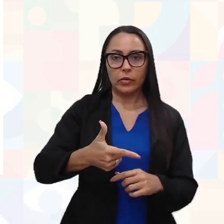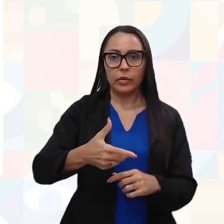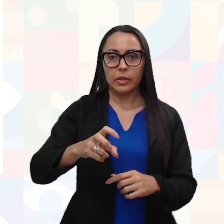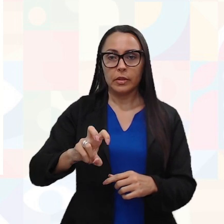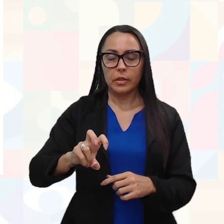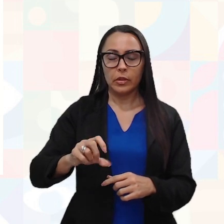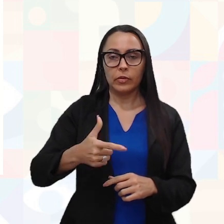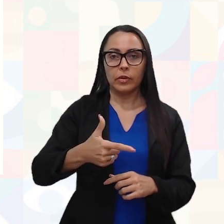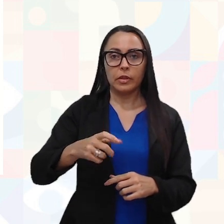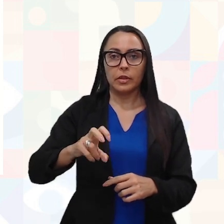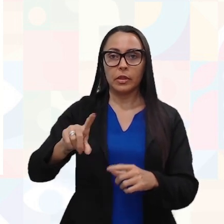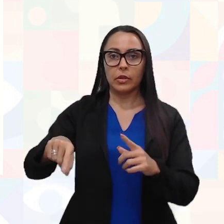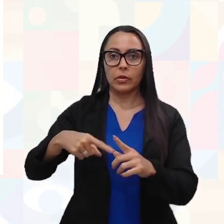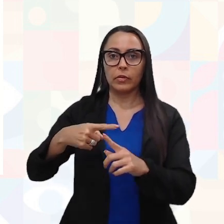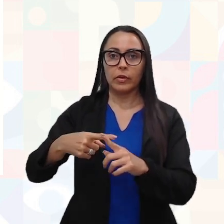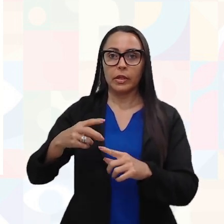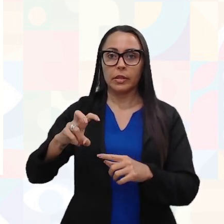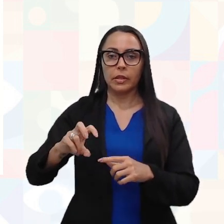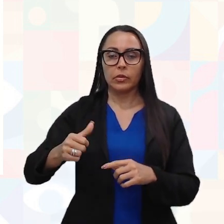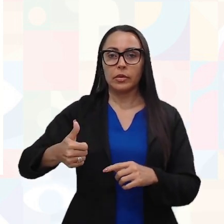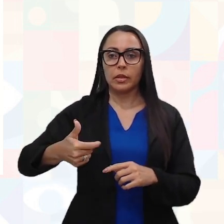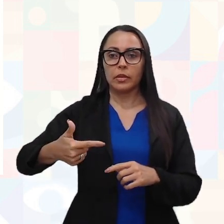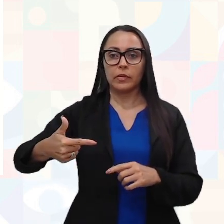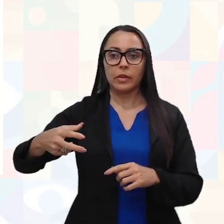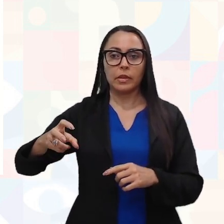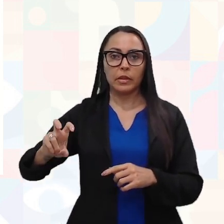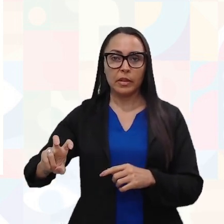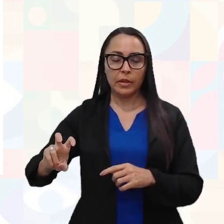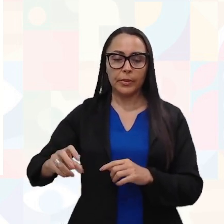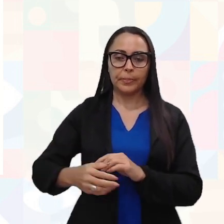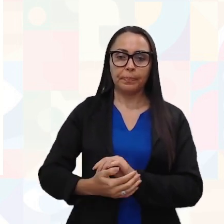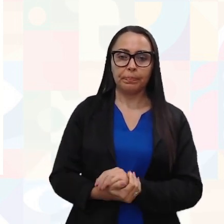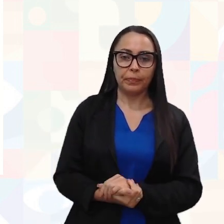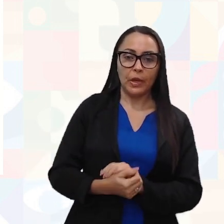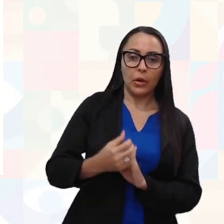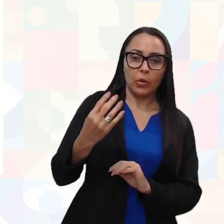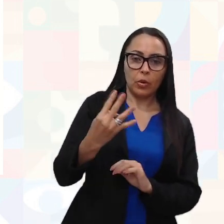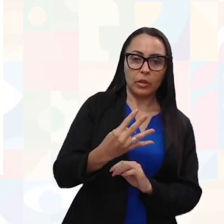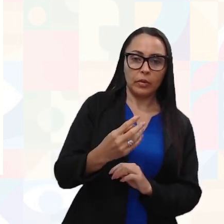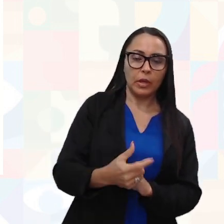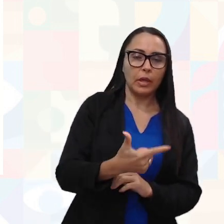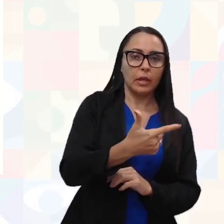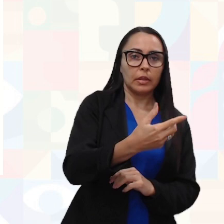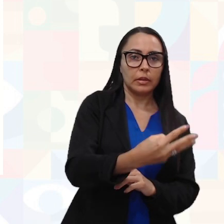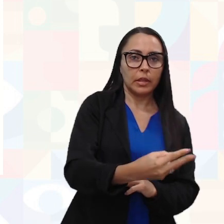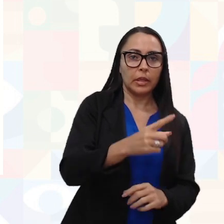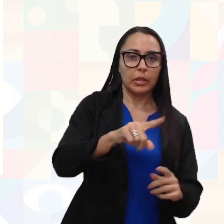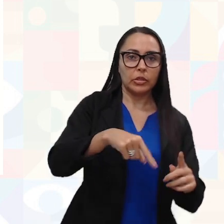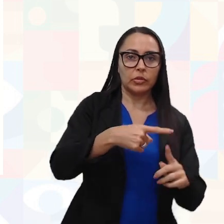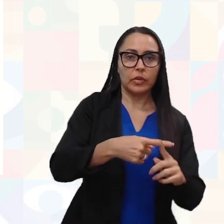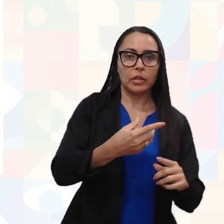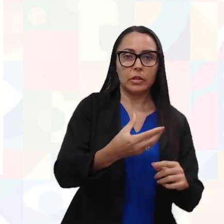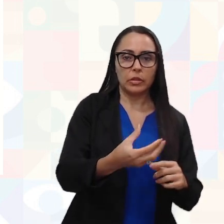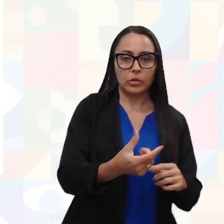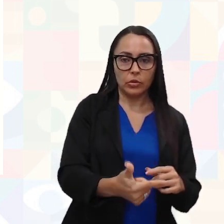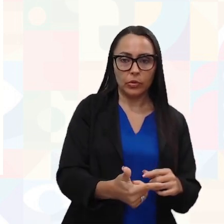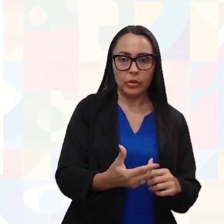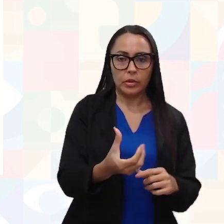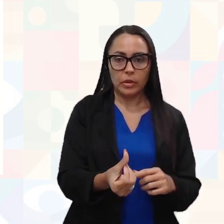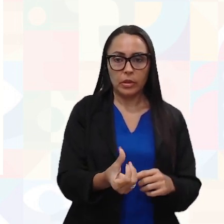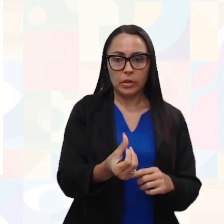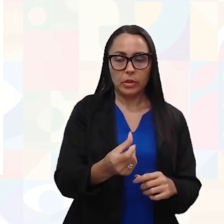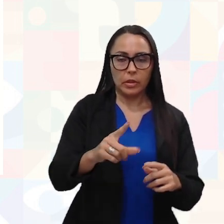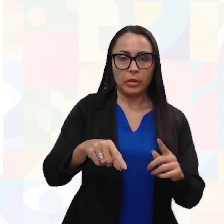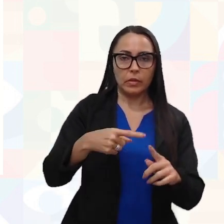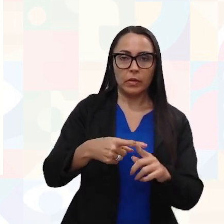25 vezes 5, 125. Quarta falha, 3 vezes 2, 6. 6 vezes 5, 30.